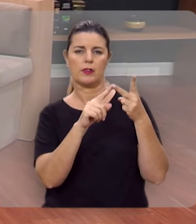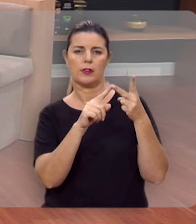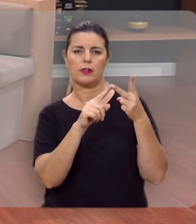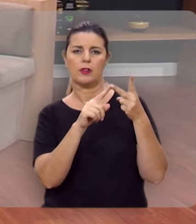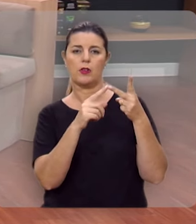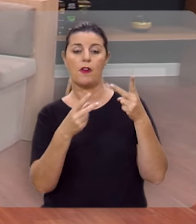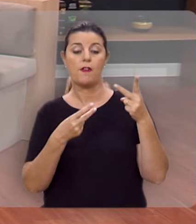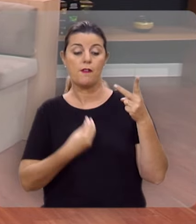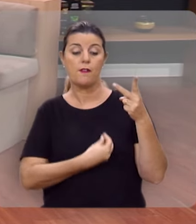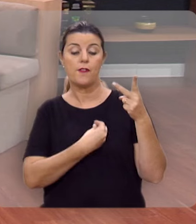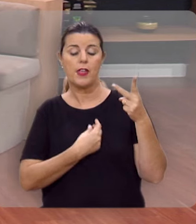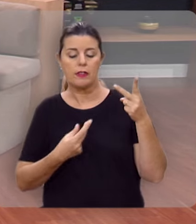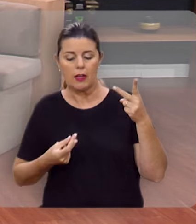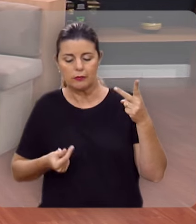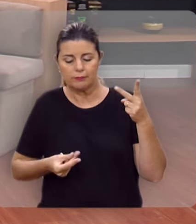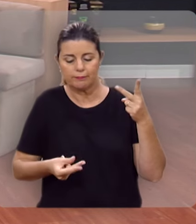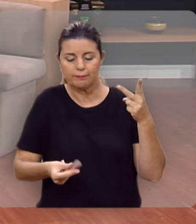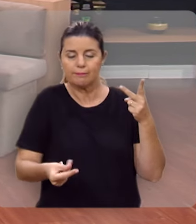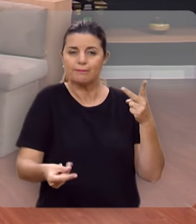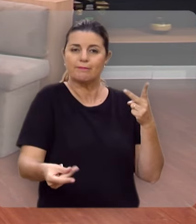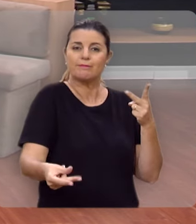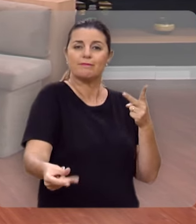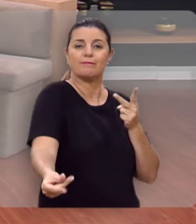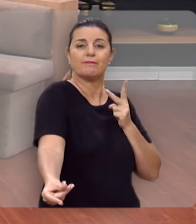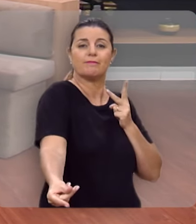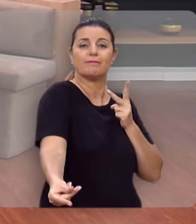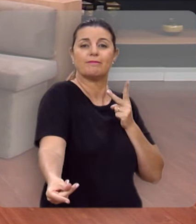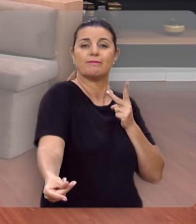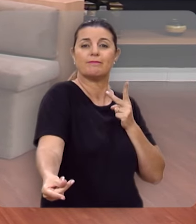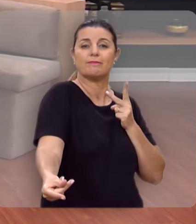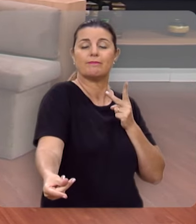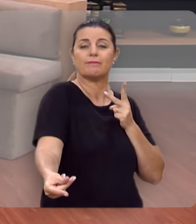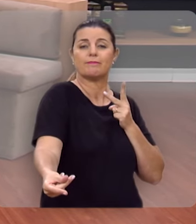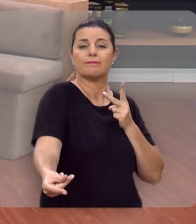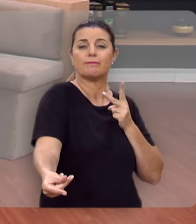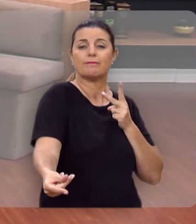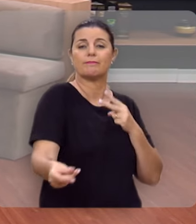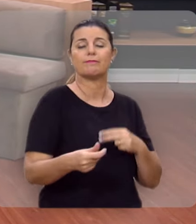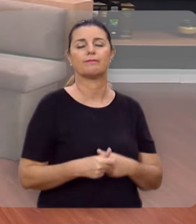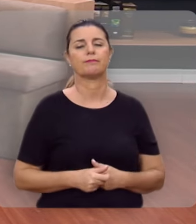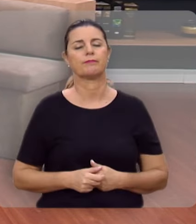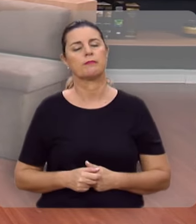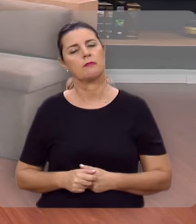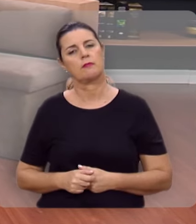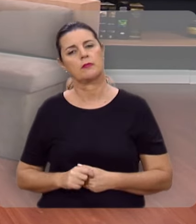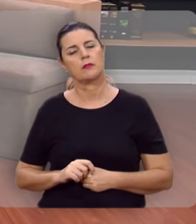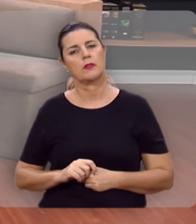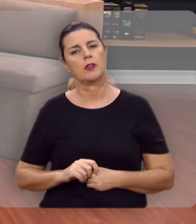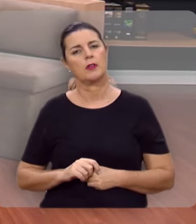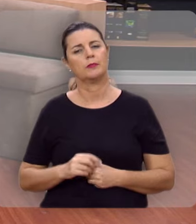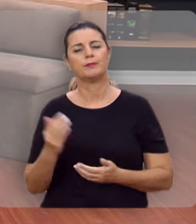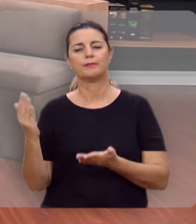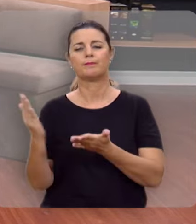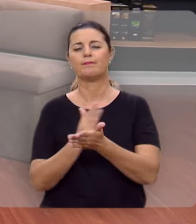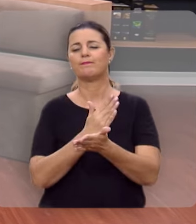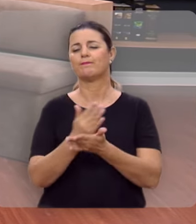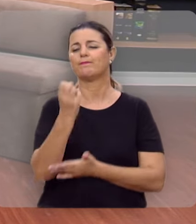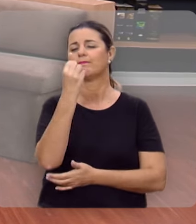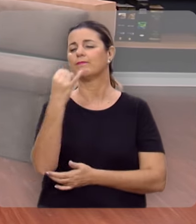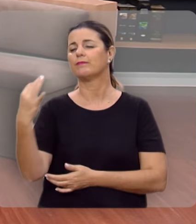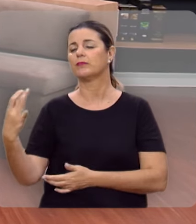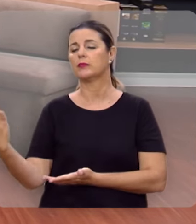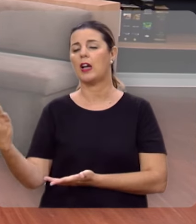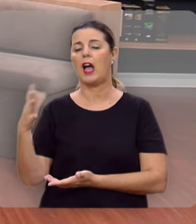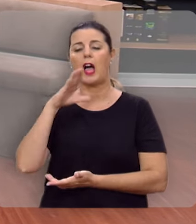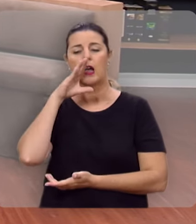-aventurança. Segundo é longevidade. Longevidade. Quantos